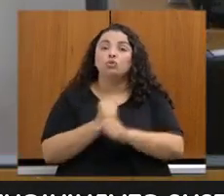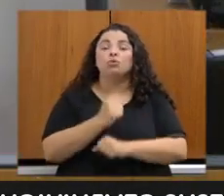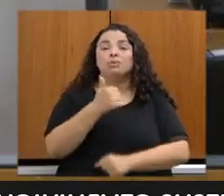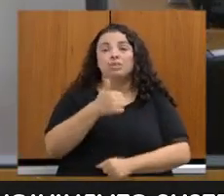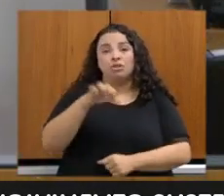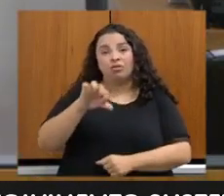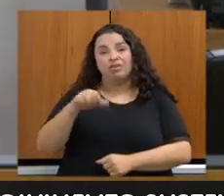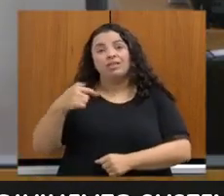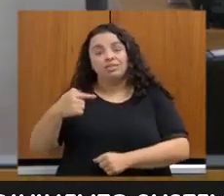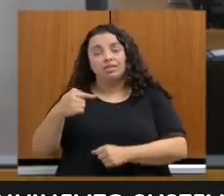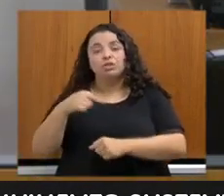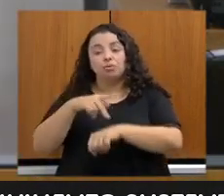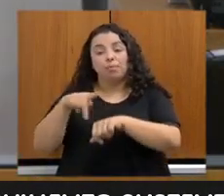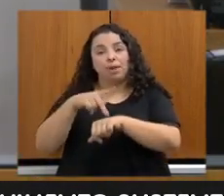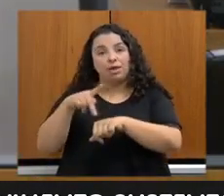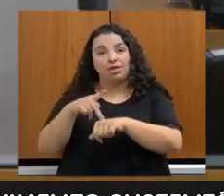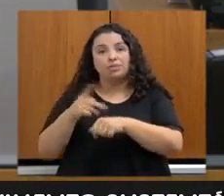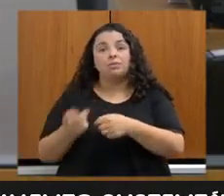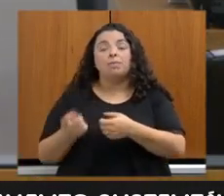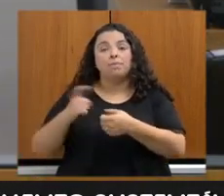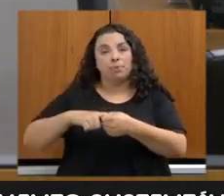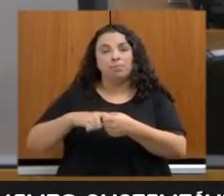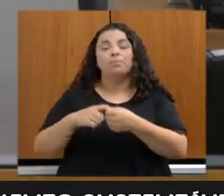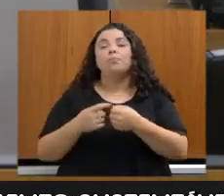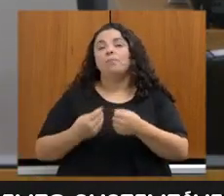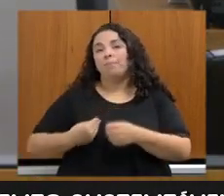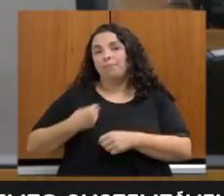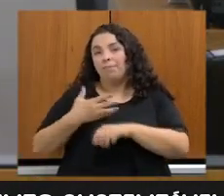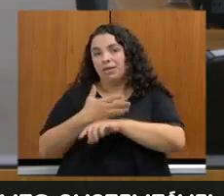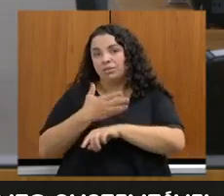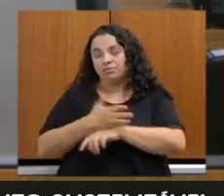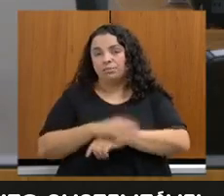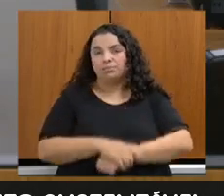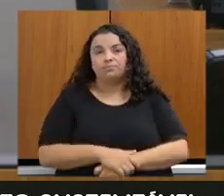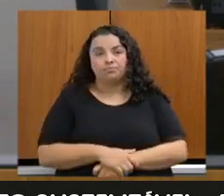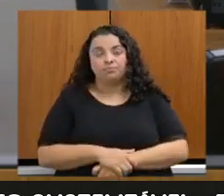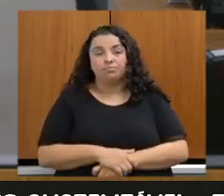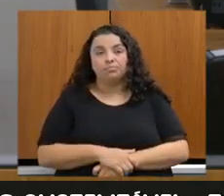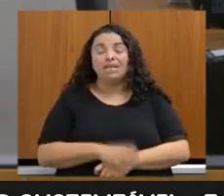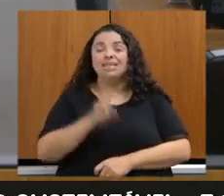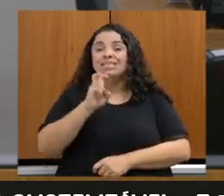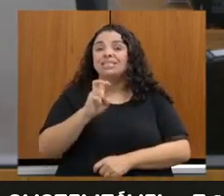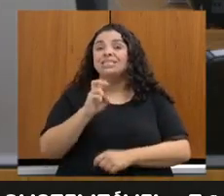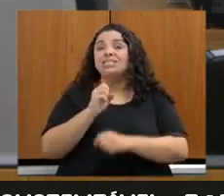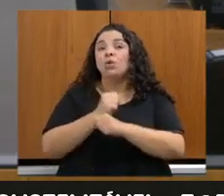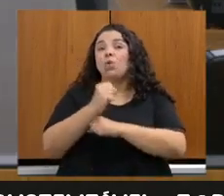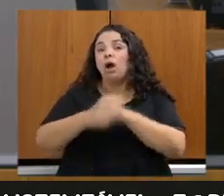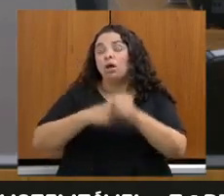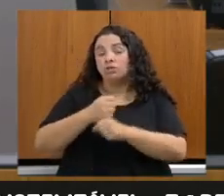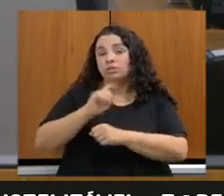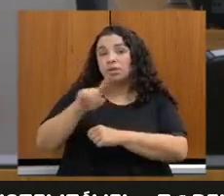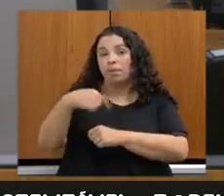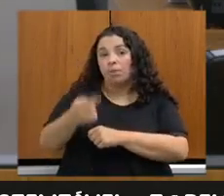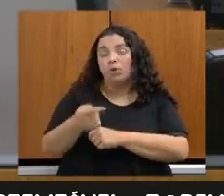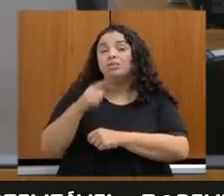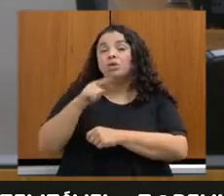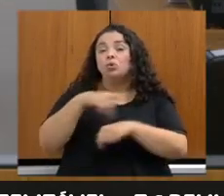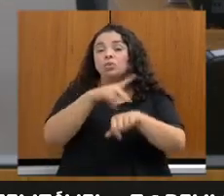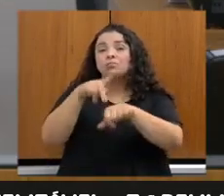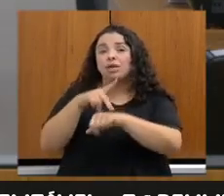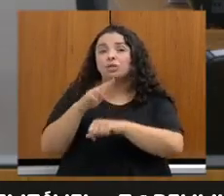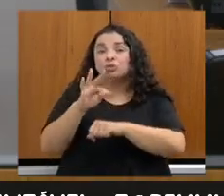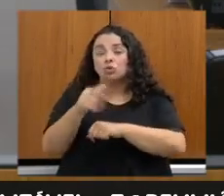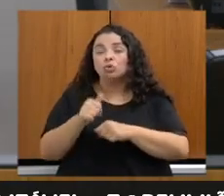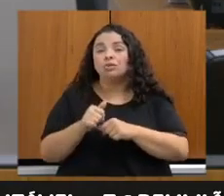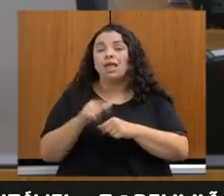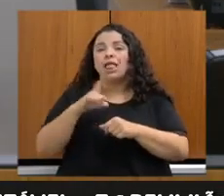Cinco anos mais tarde, em Kyoto, no Japão, esses países construíram um protocolo que definiu metas de